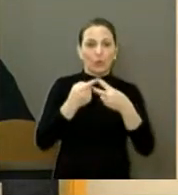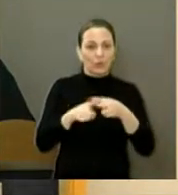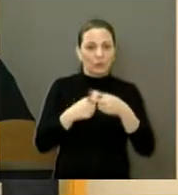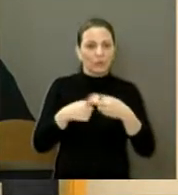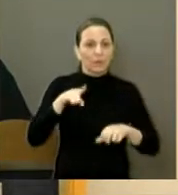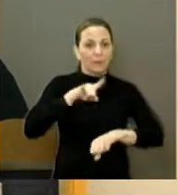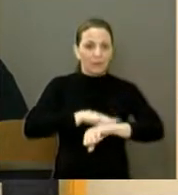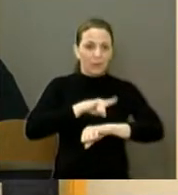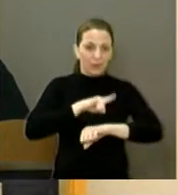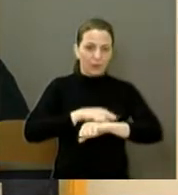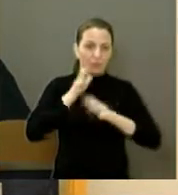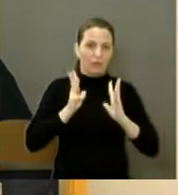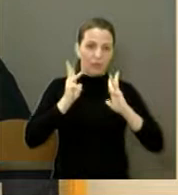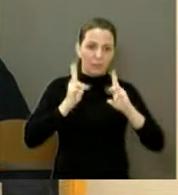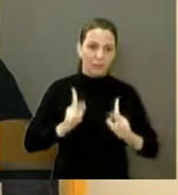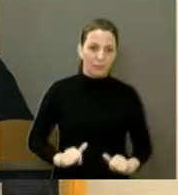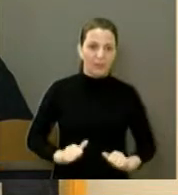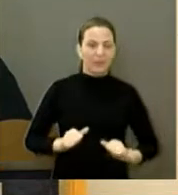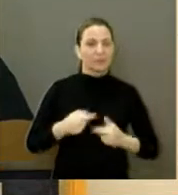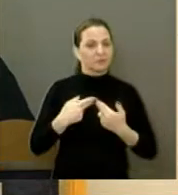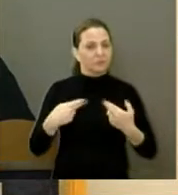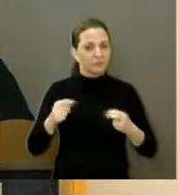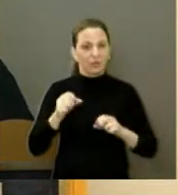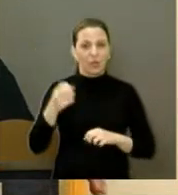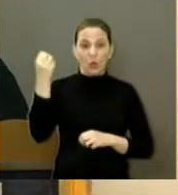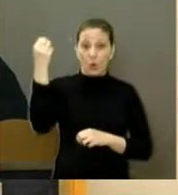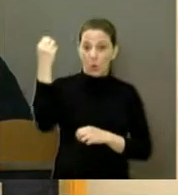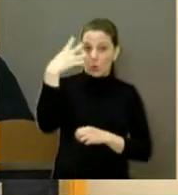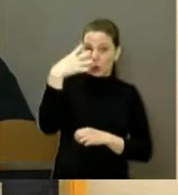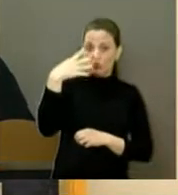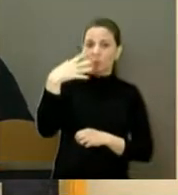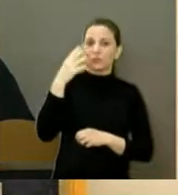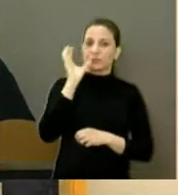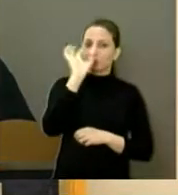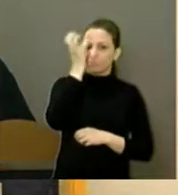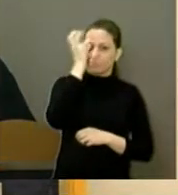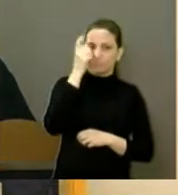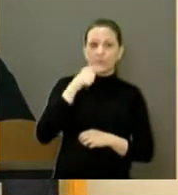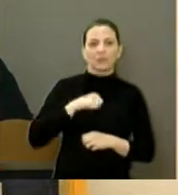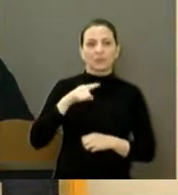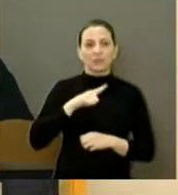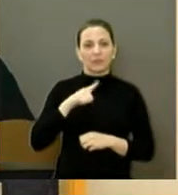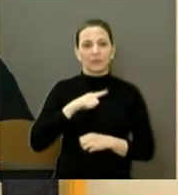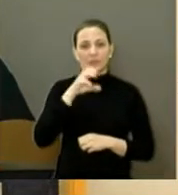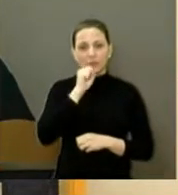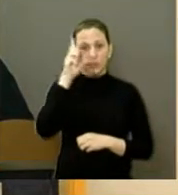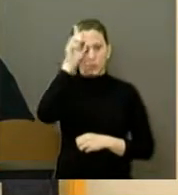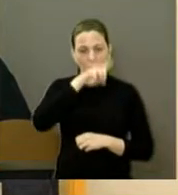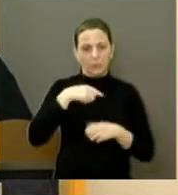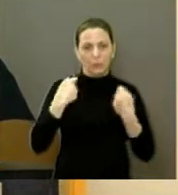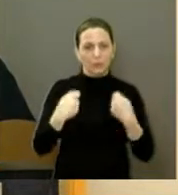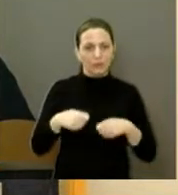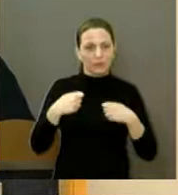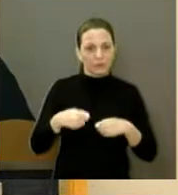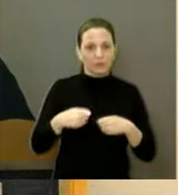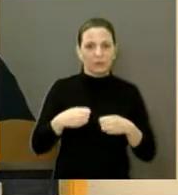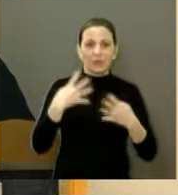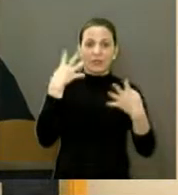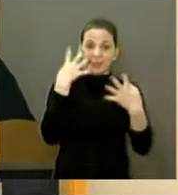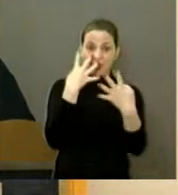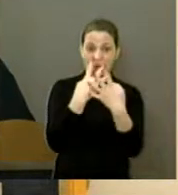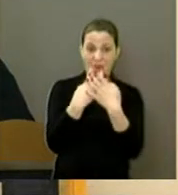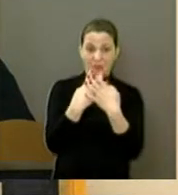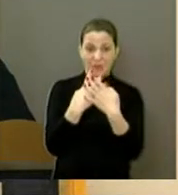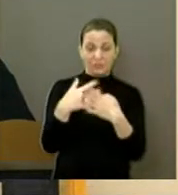banheiros, cinco limpezas, geladoria, iluminação, que tivemos que colocar todos os finais de semana, nós tivemos que fazer lá, e colocar grade